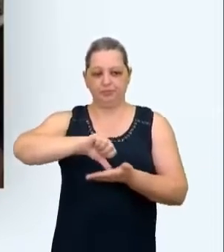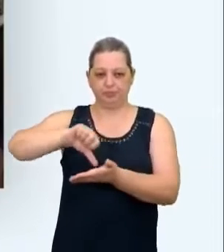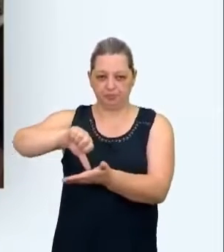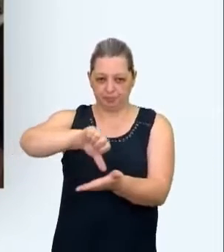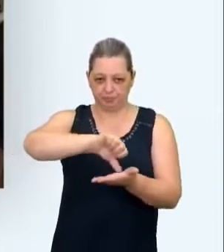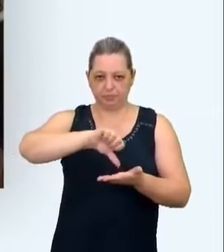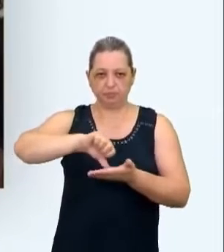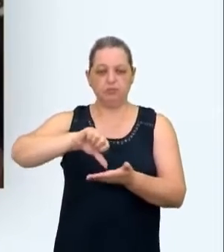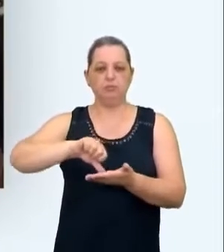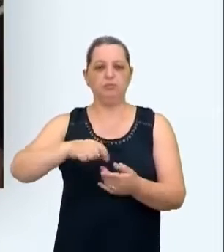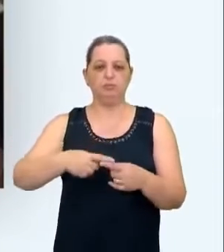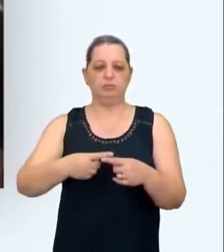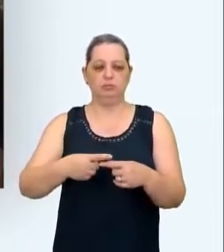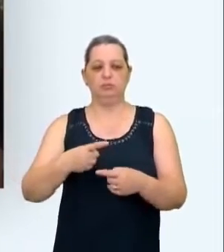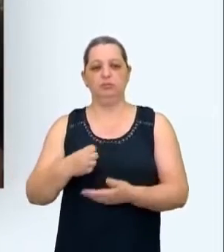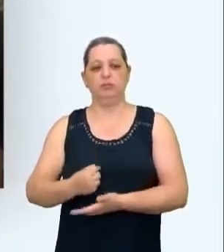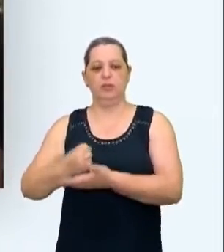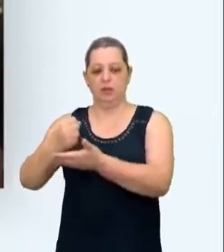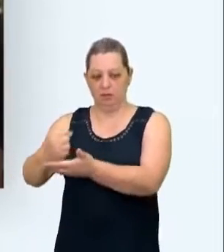os recursos de que elas precisavam.